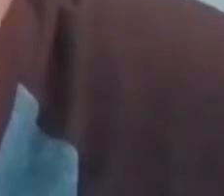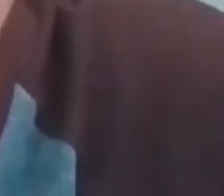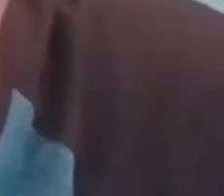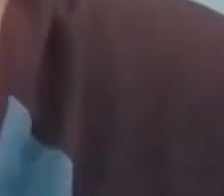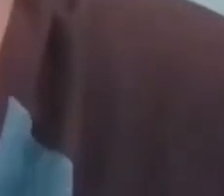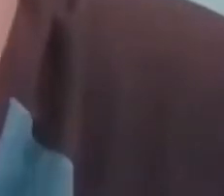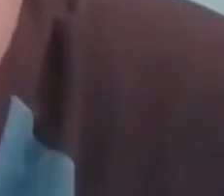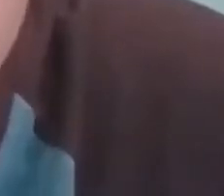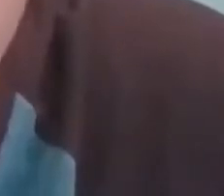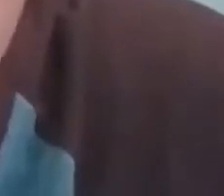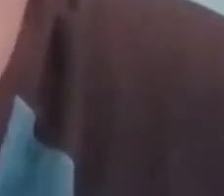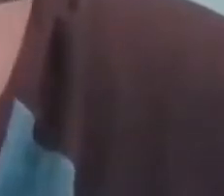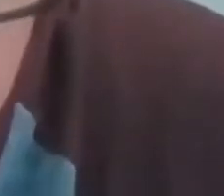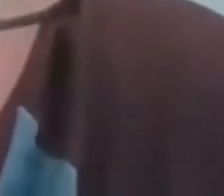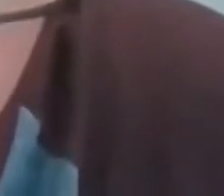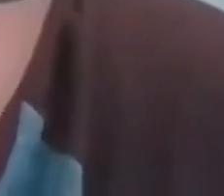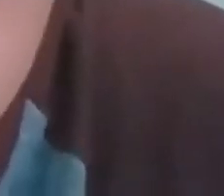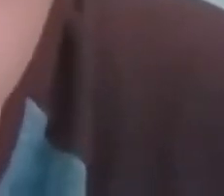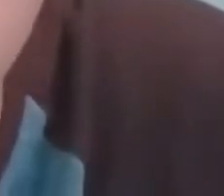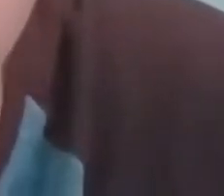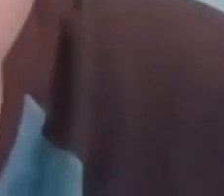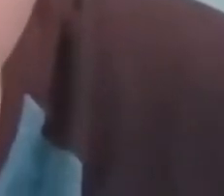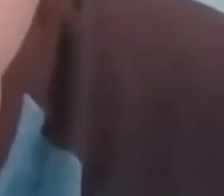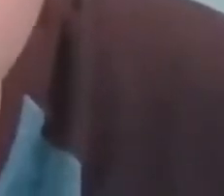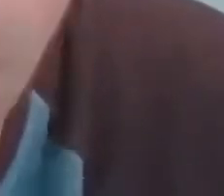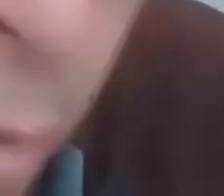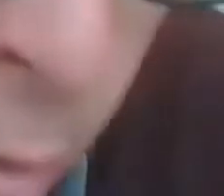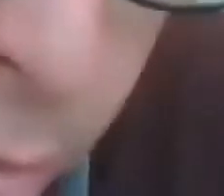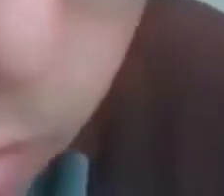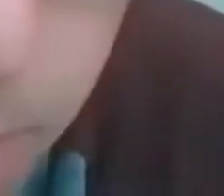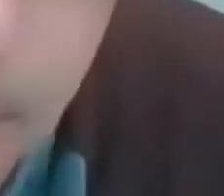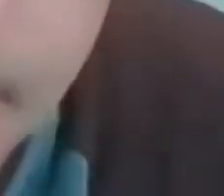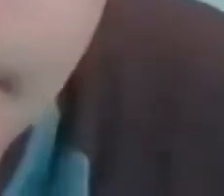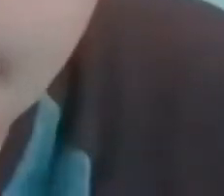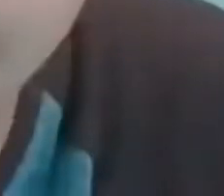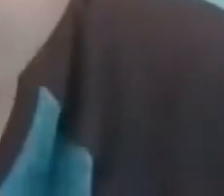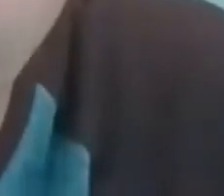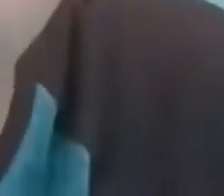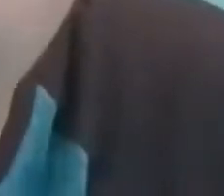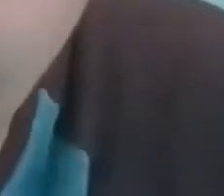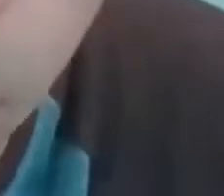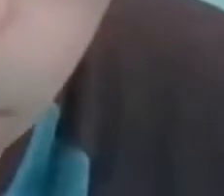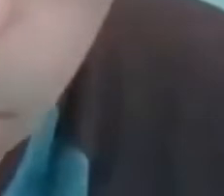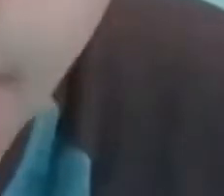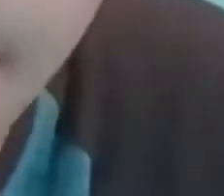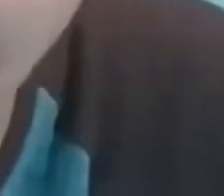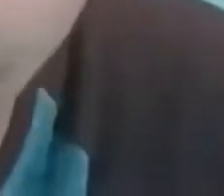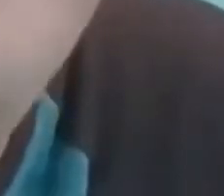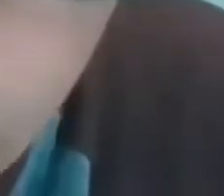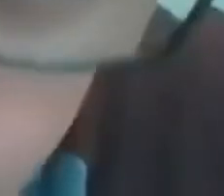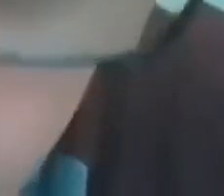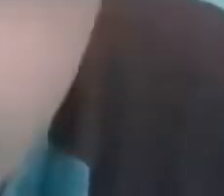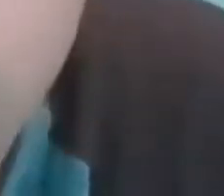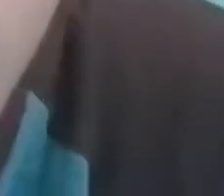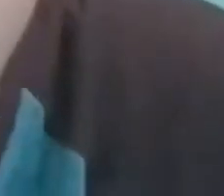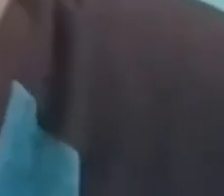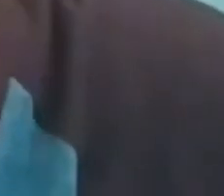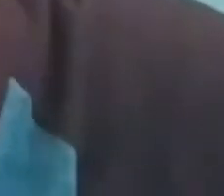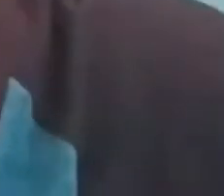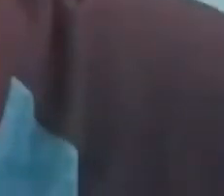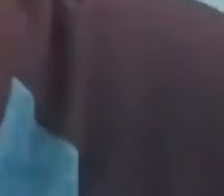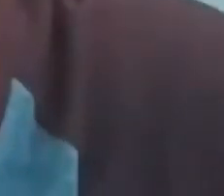uma internacional matalidade de Down, a gente foi na ONU, na ONU em Nova Iorque,